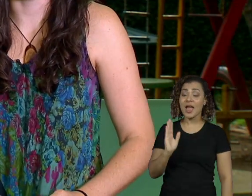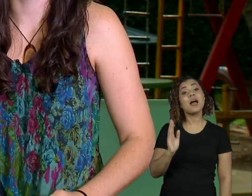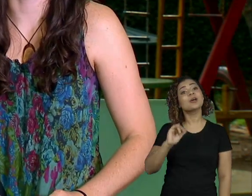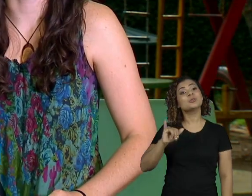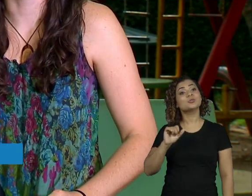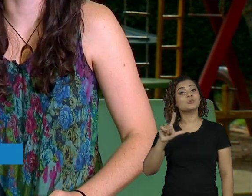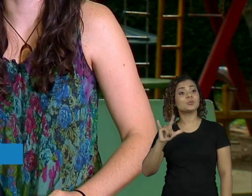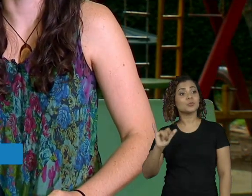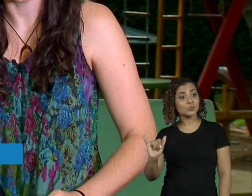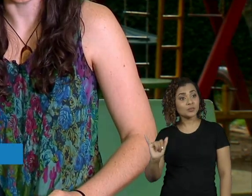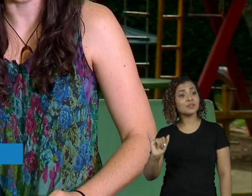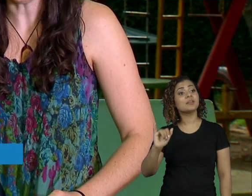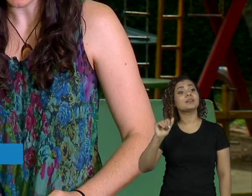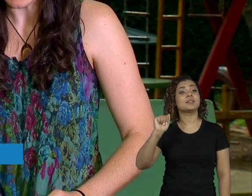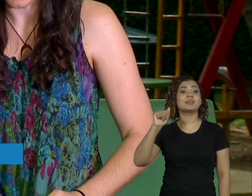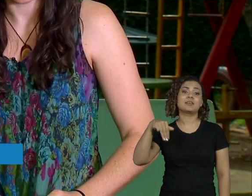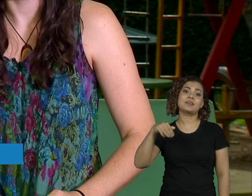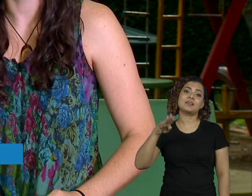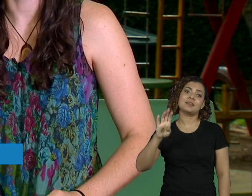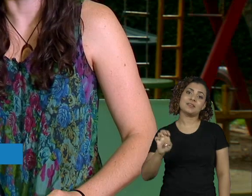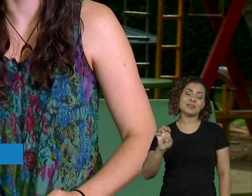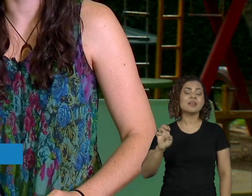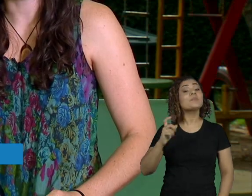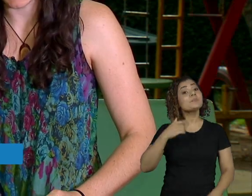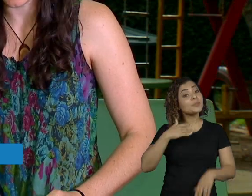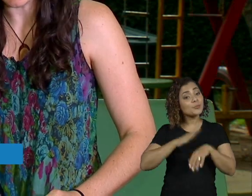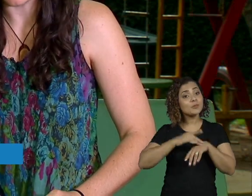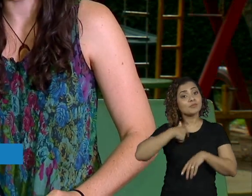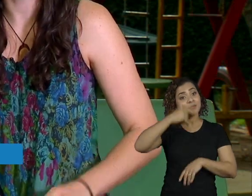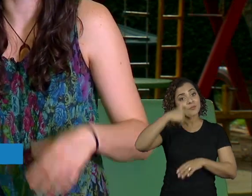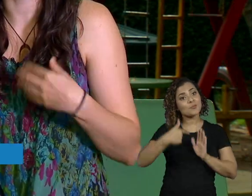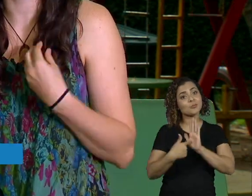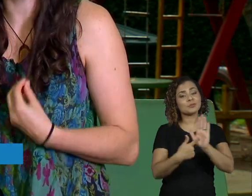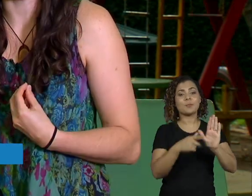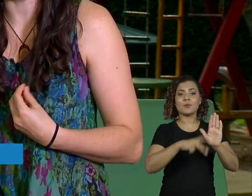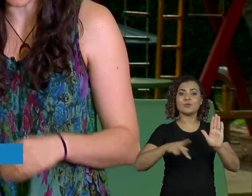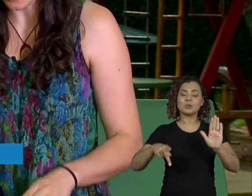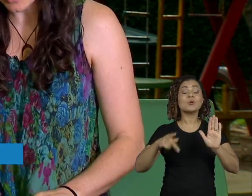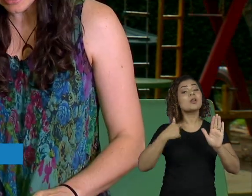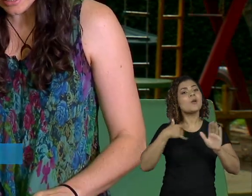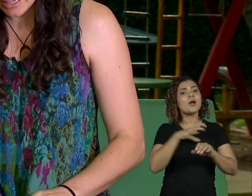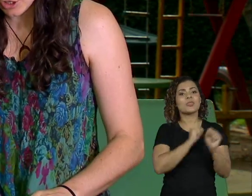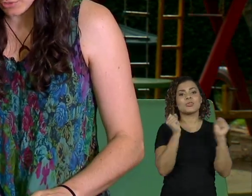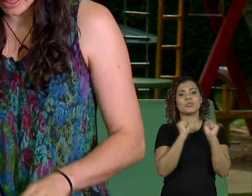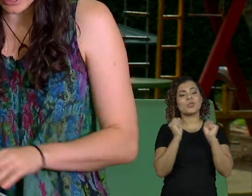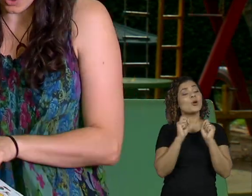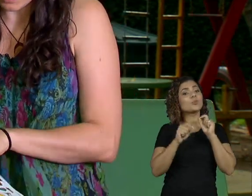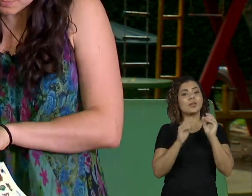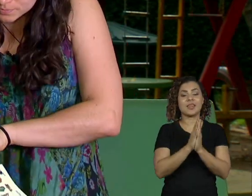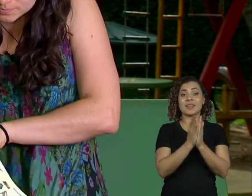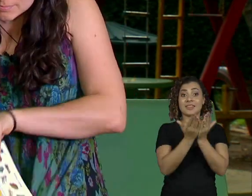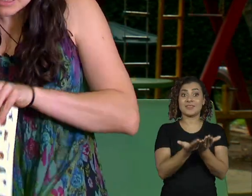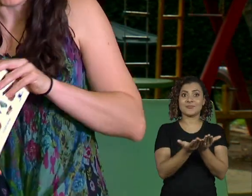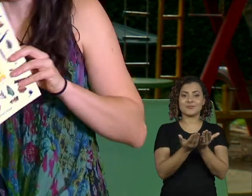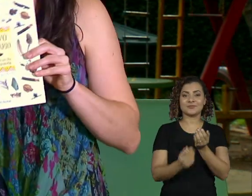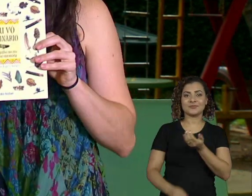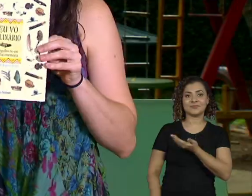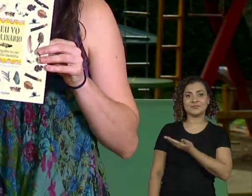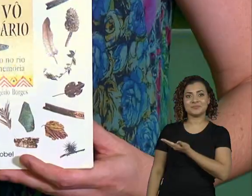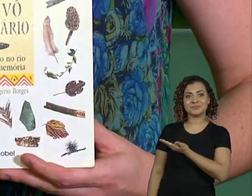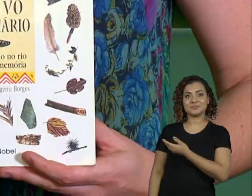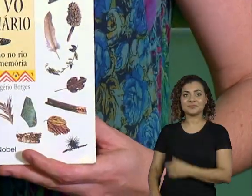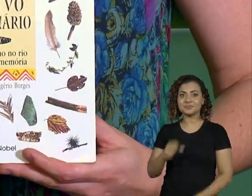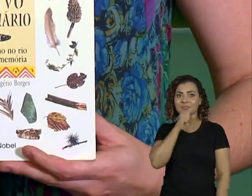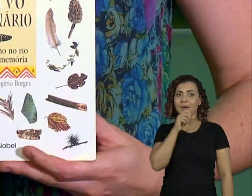professora, sou mediadora de leitura. E hoje eu queria mostrar para vocês um livro que eu gosto muito, que é este livro aqui, ó. Meu